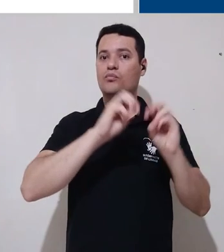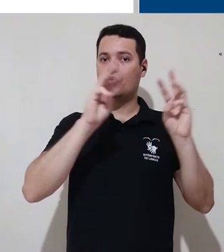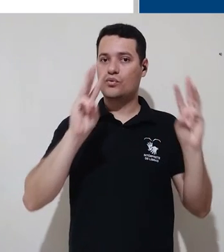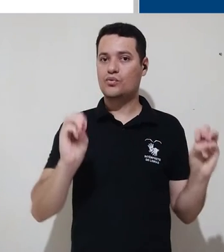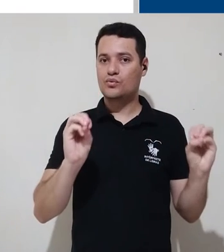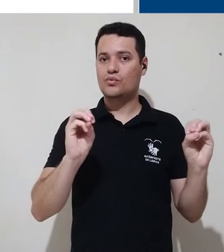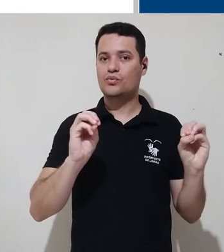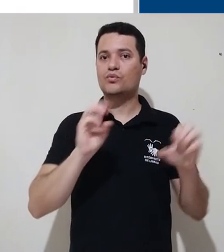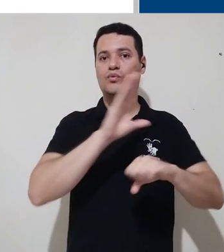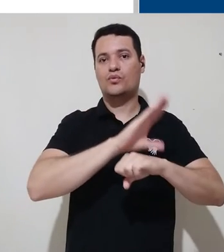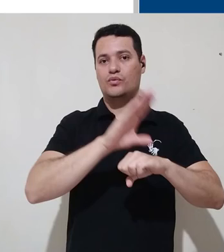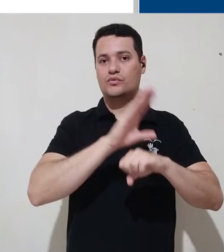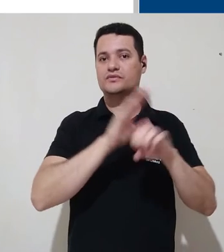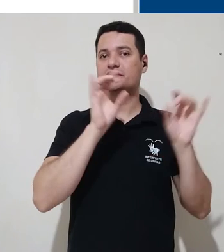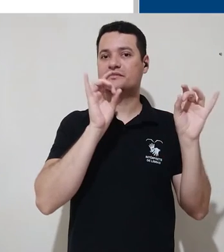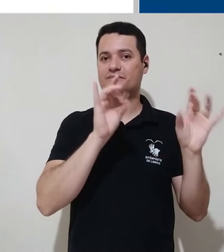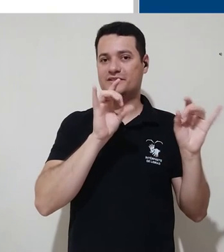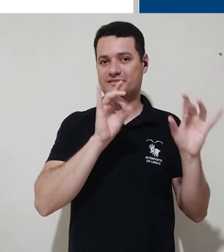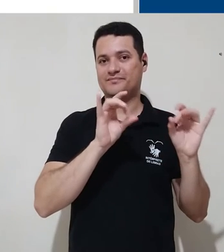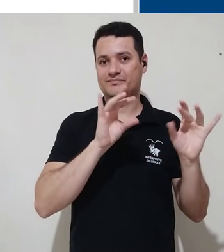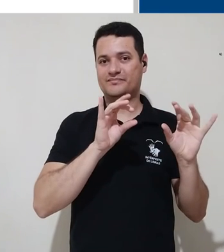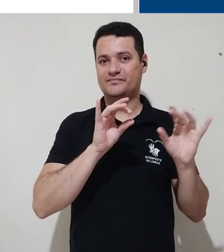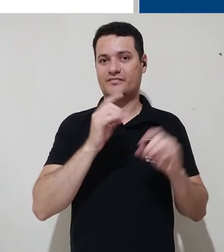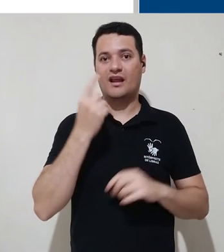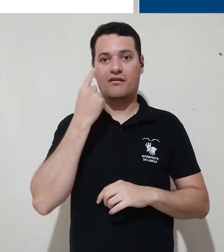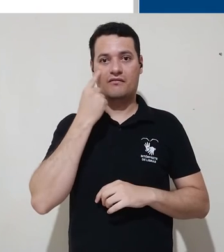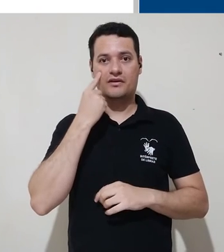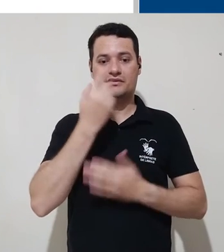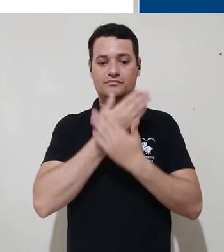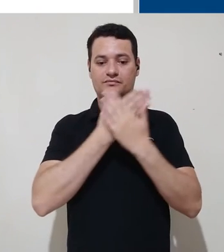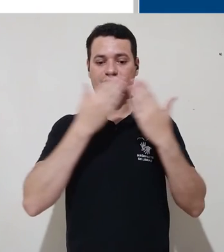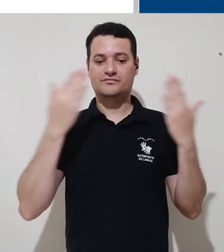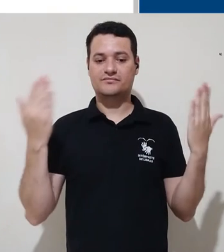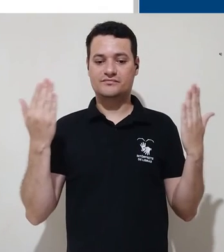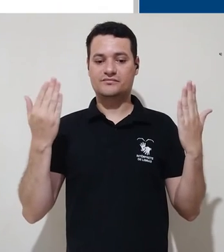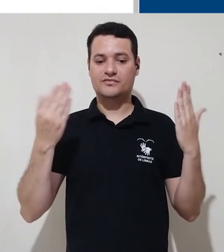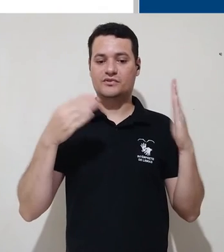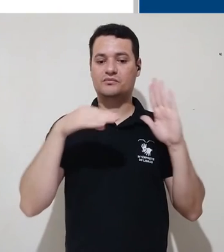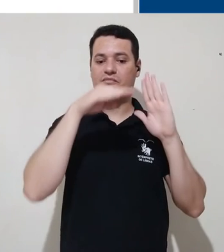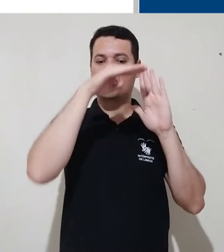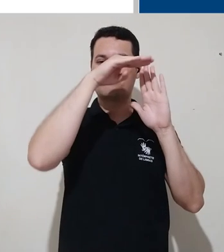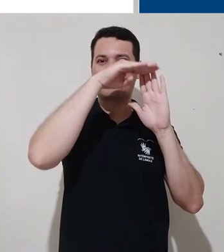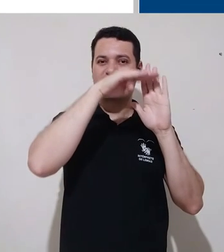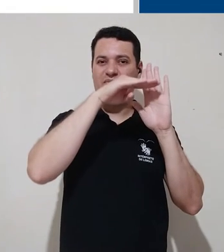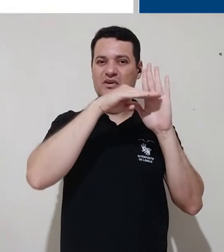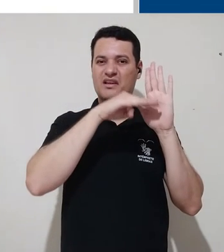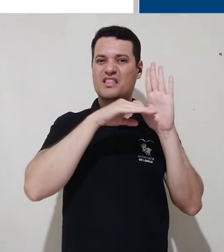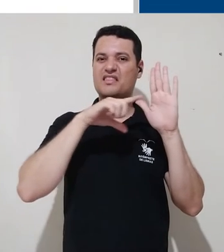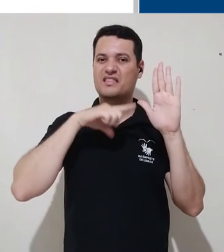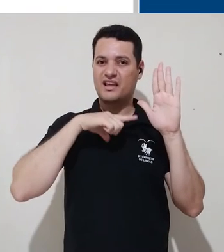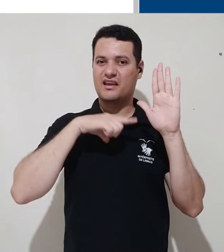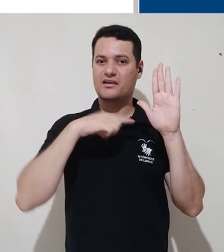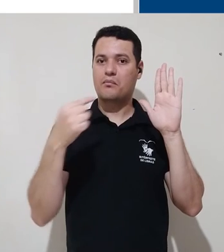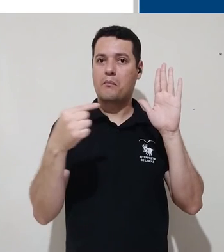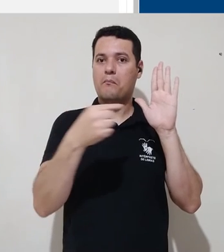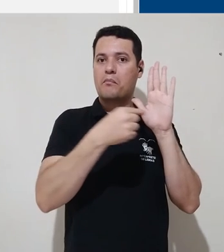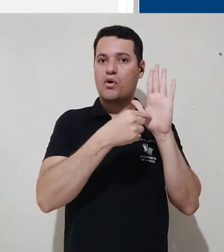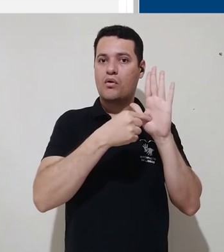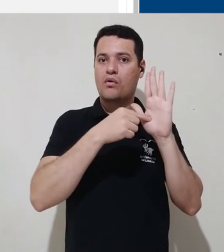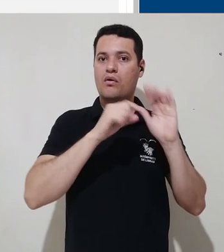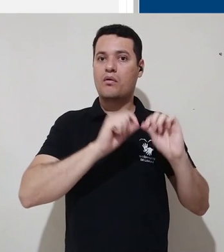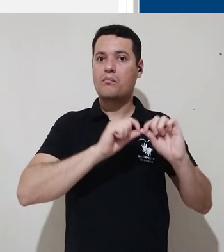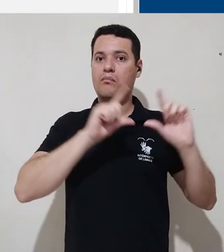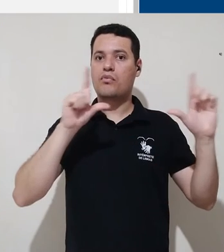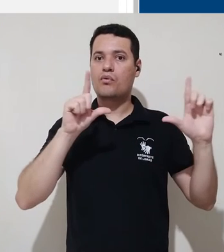especialização e aperfeiçoamento. Aqui, nós podemos, por exemplo, entrar em categorias